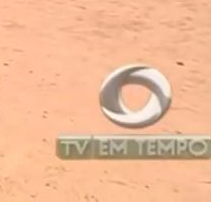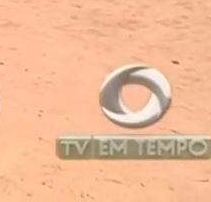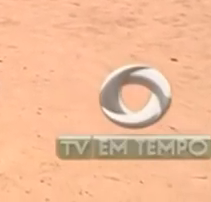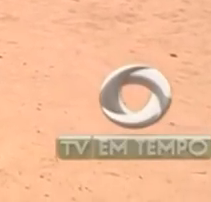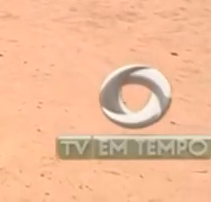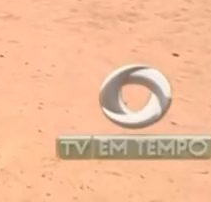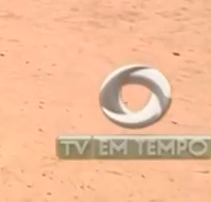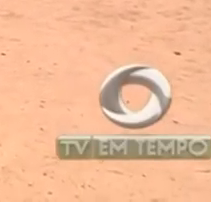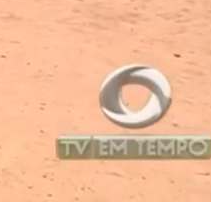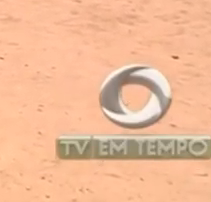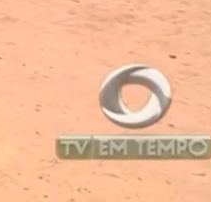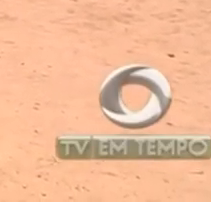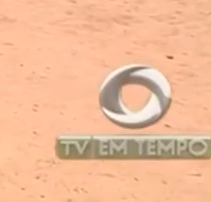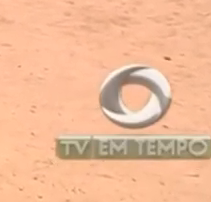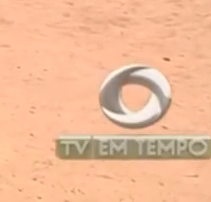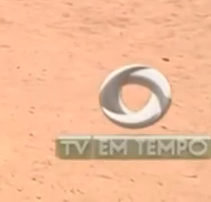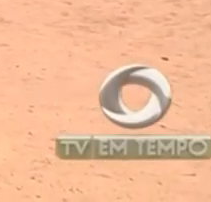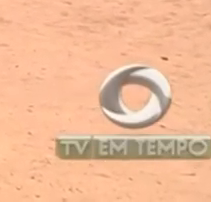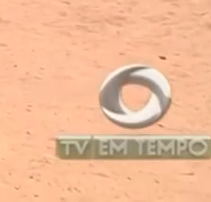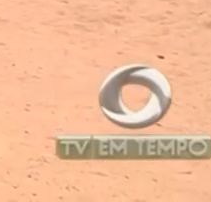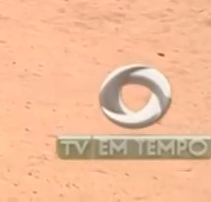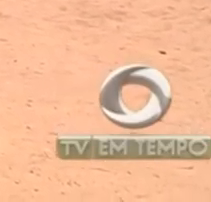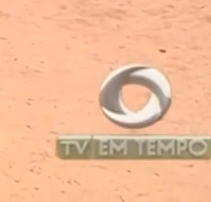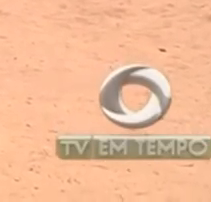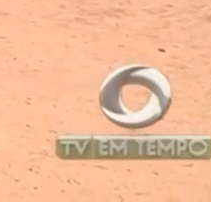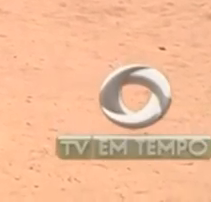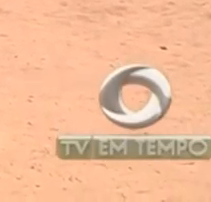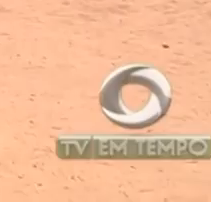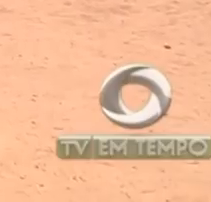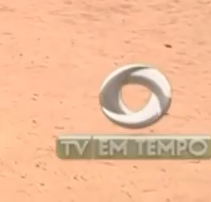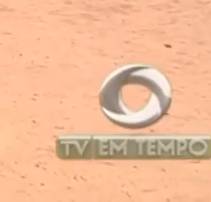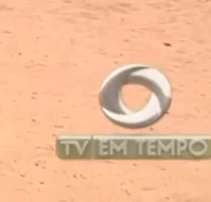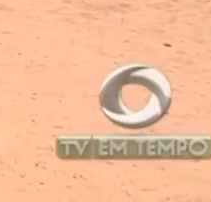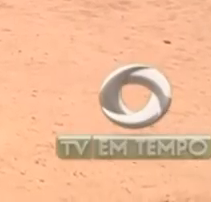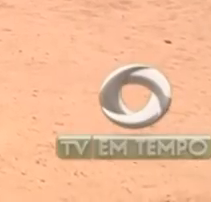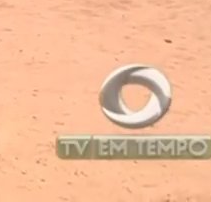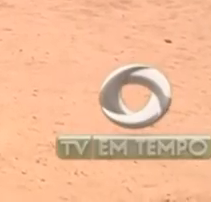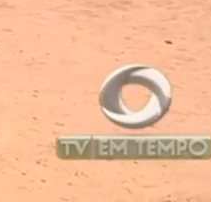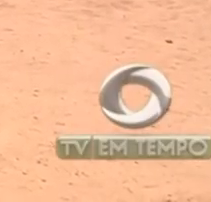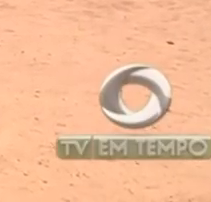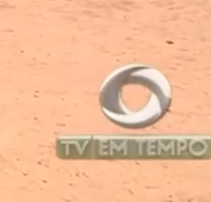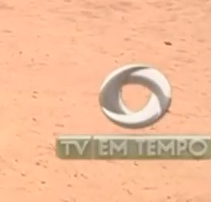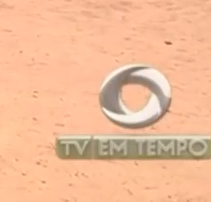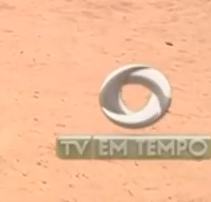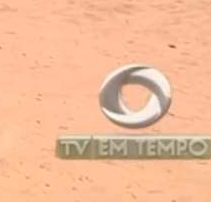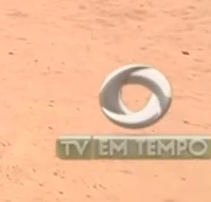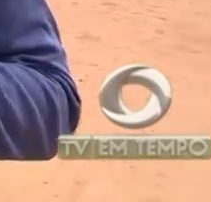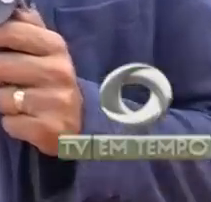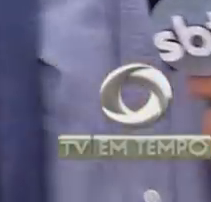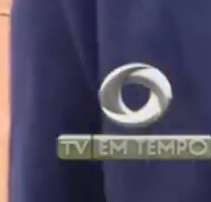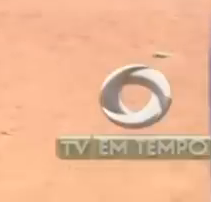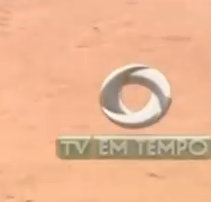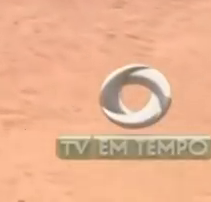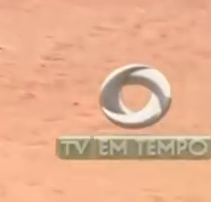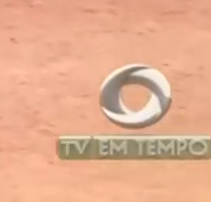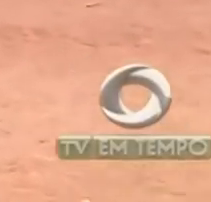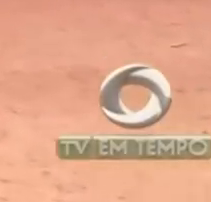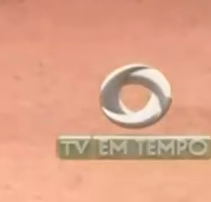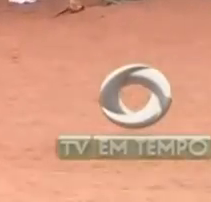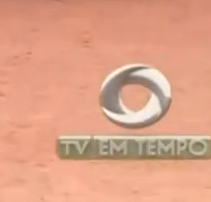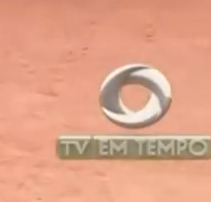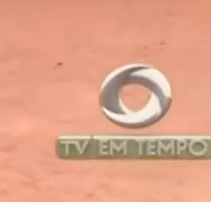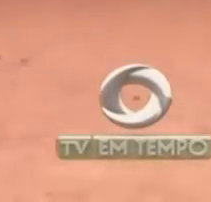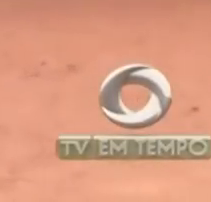em dezembro do ano passado, uma chacina deu início a uma briga entre facções e colocou em xeque a segurança pública do Amazonas.